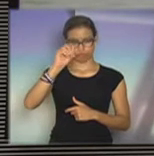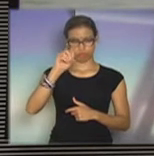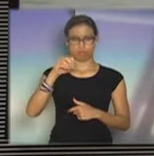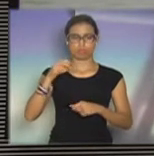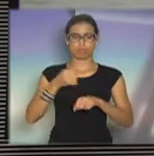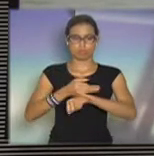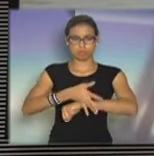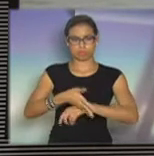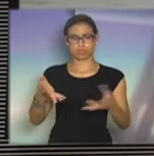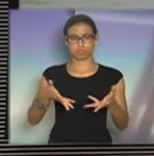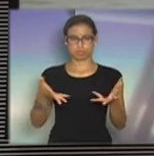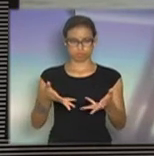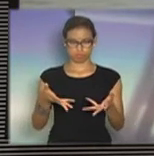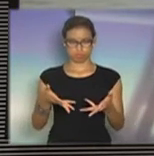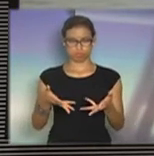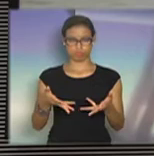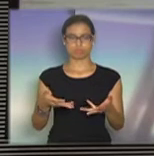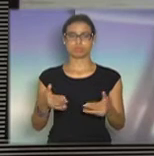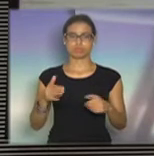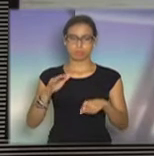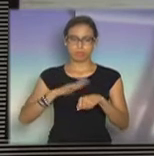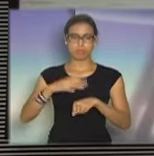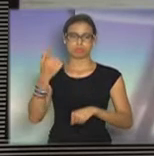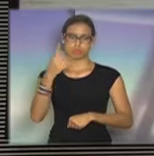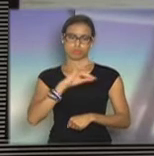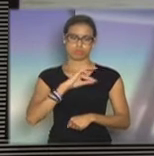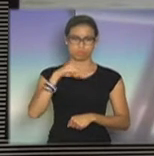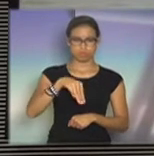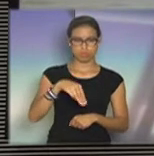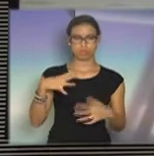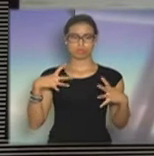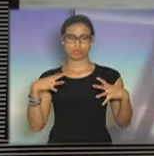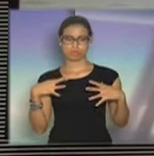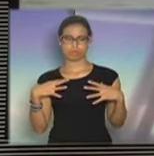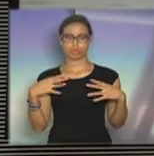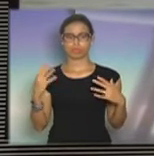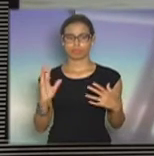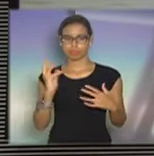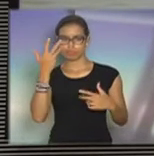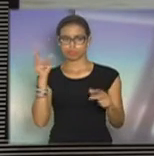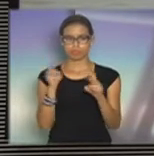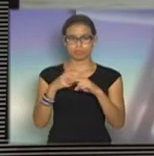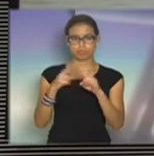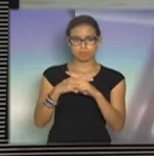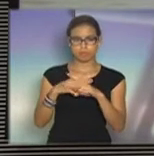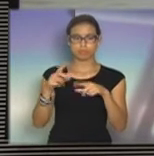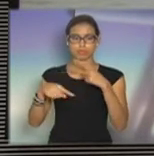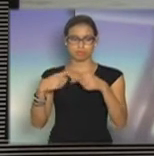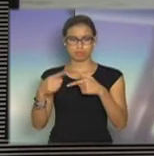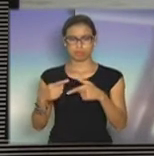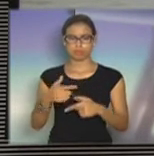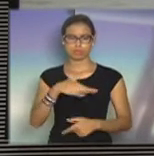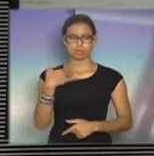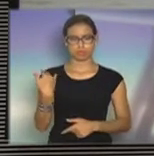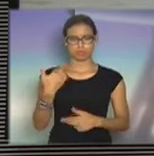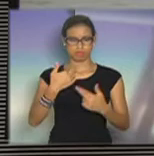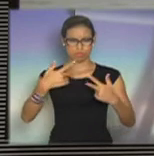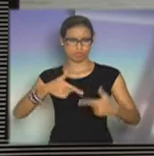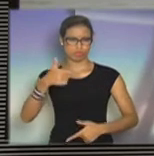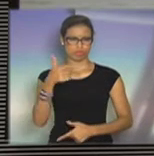terça-feira. É mais um policial militar, estava de folga, acabou se envolvendo em problemas, e foi assassinado com vários tiros,